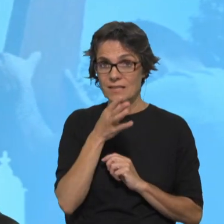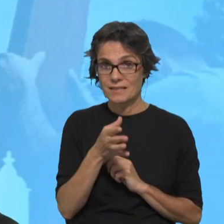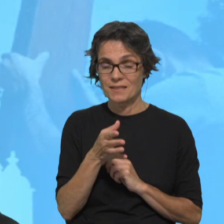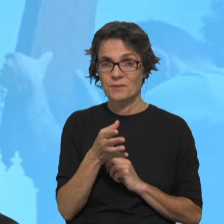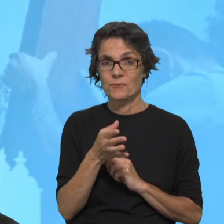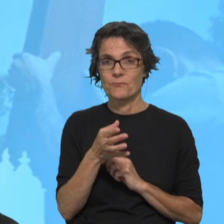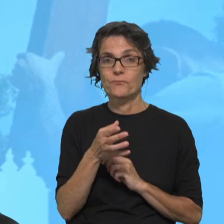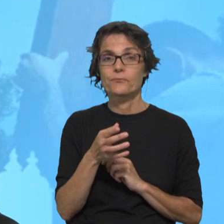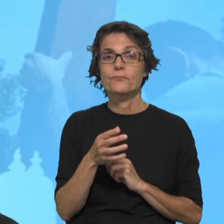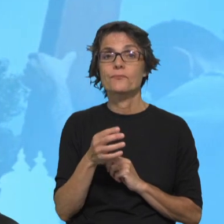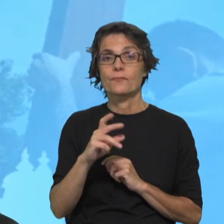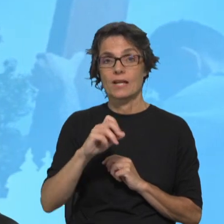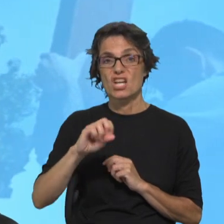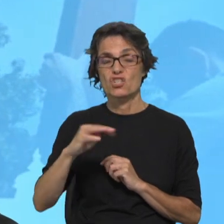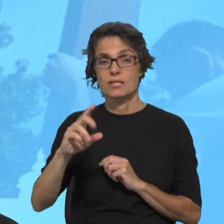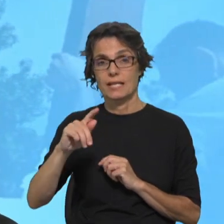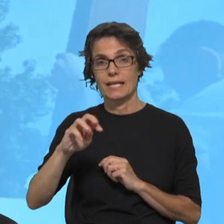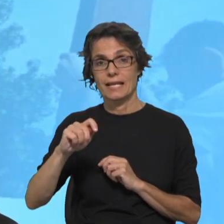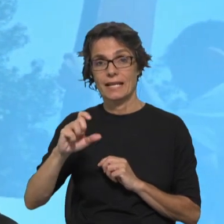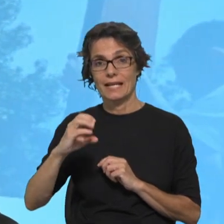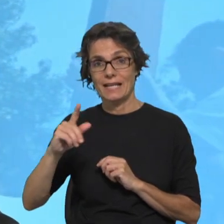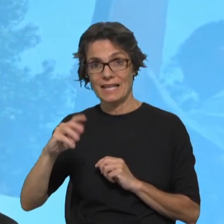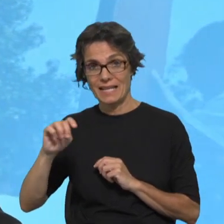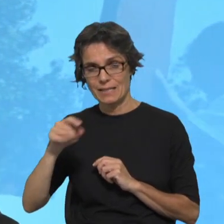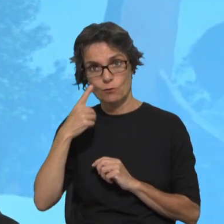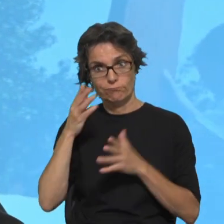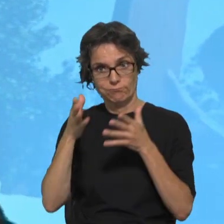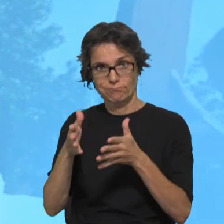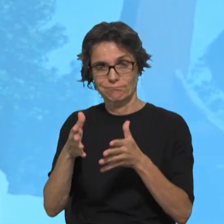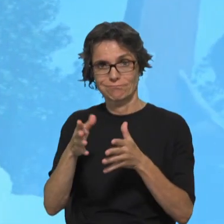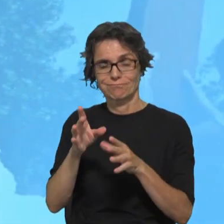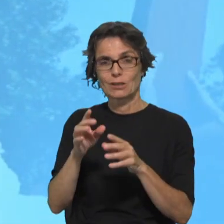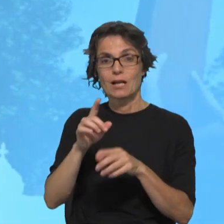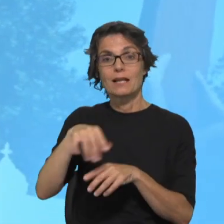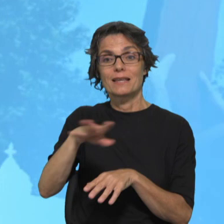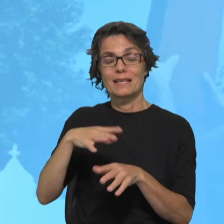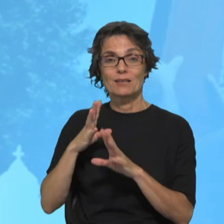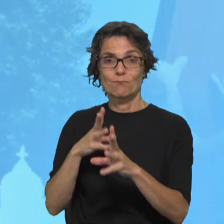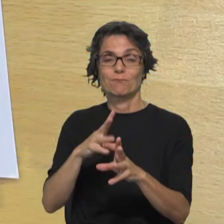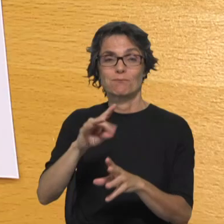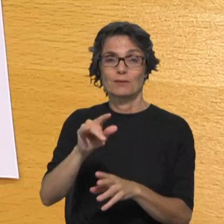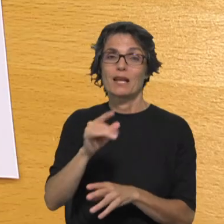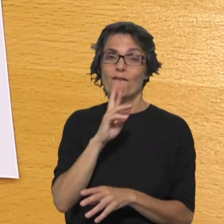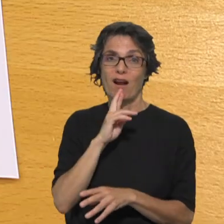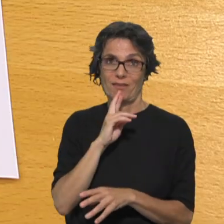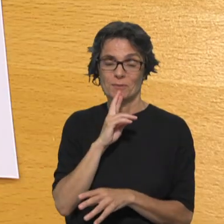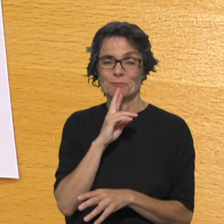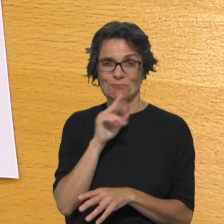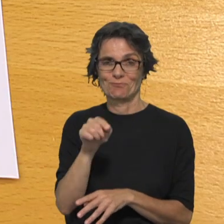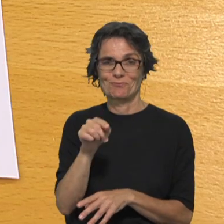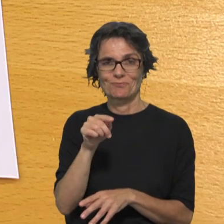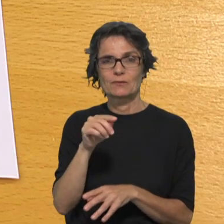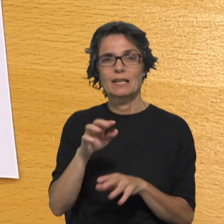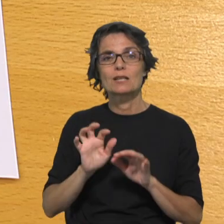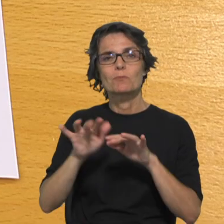na Agência Eclésia estaremos atentos ao que acontecer nestes dias em Fátima, também nesta peregrinação do migrante e do refugiado. As